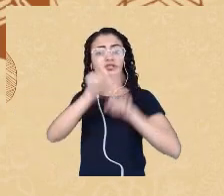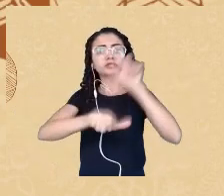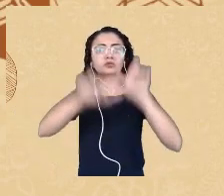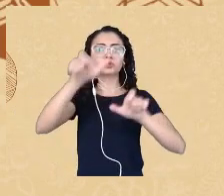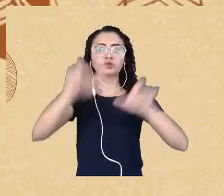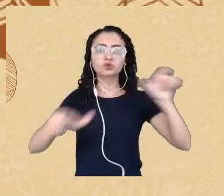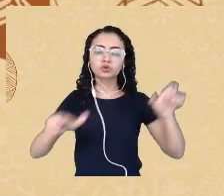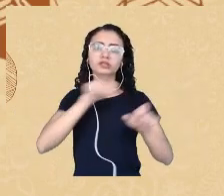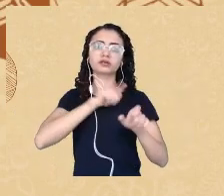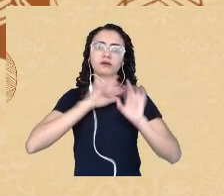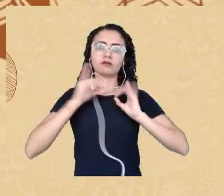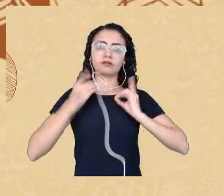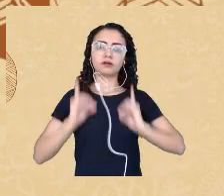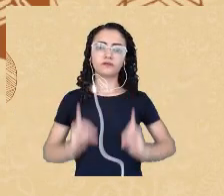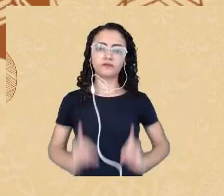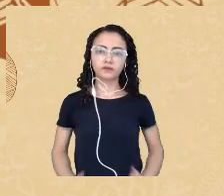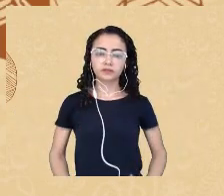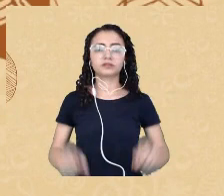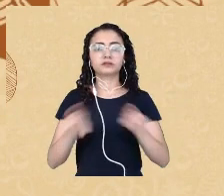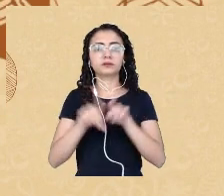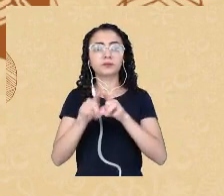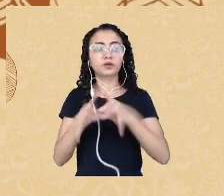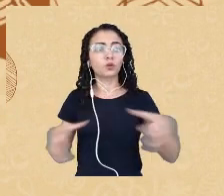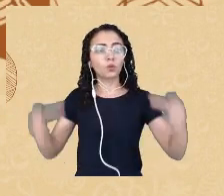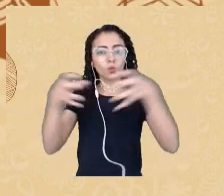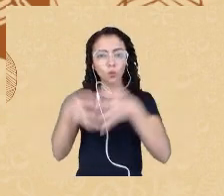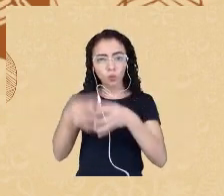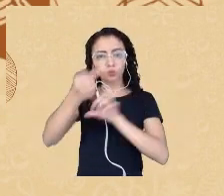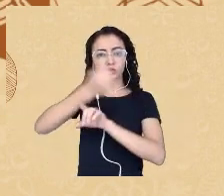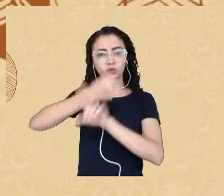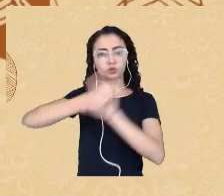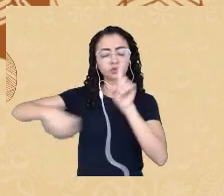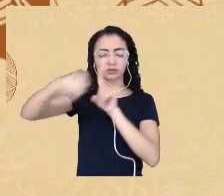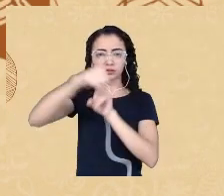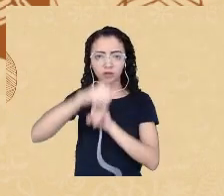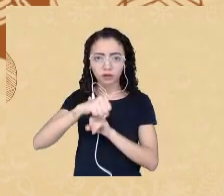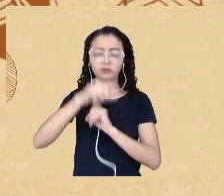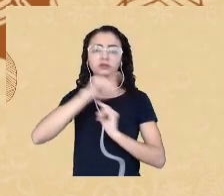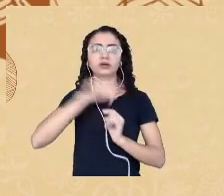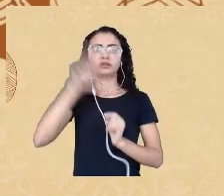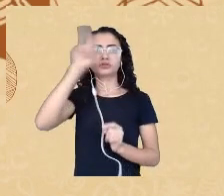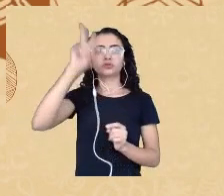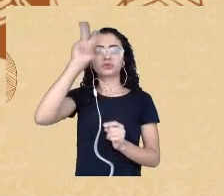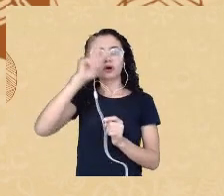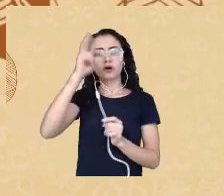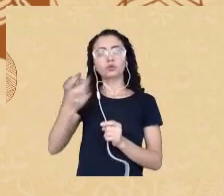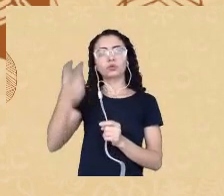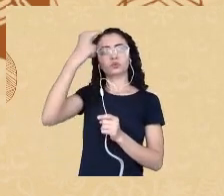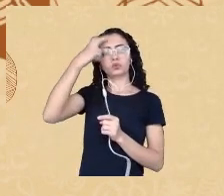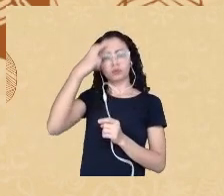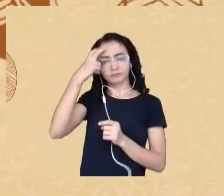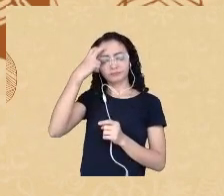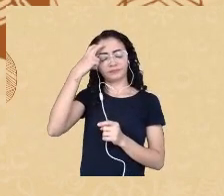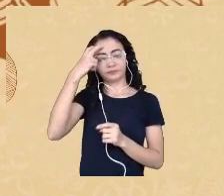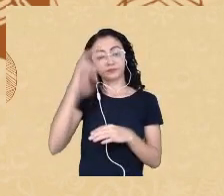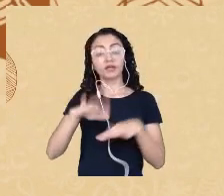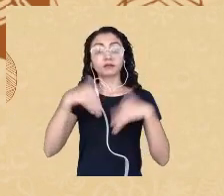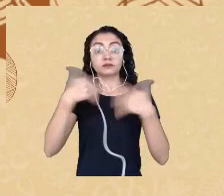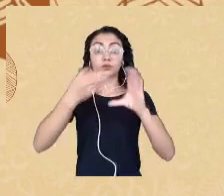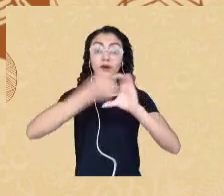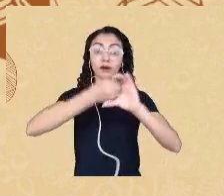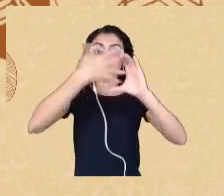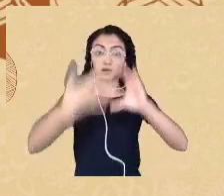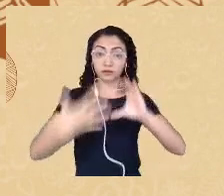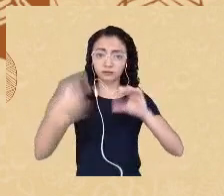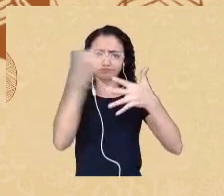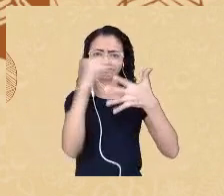e intimidade, como construções sociais, históricas e culturais. Esses são aspectos estabelecidos